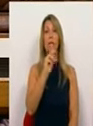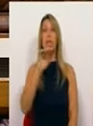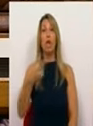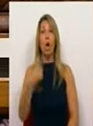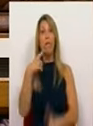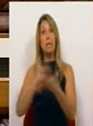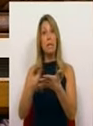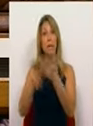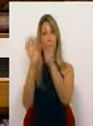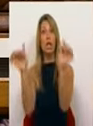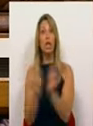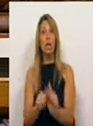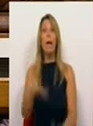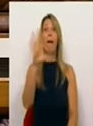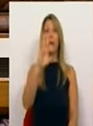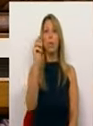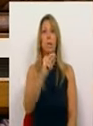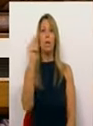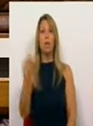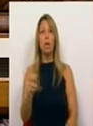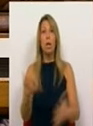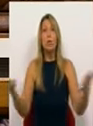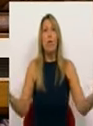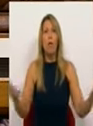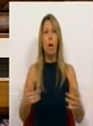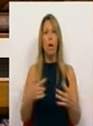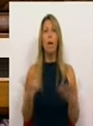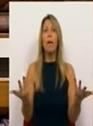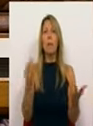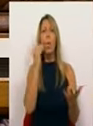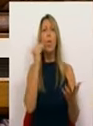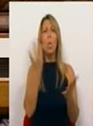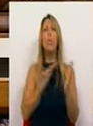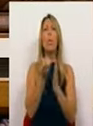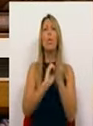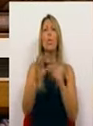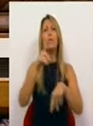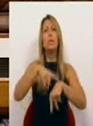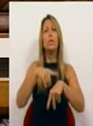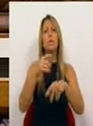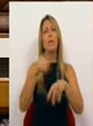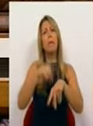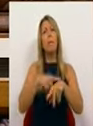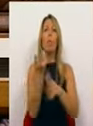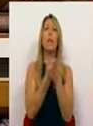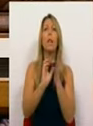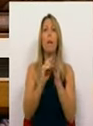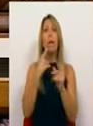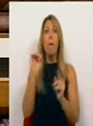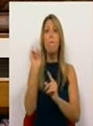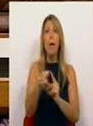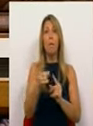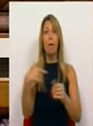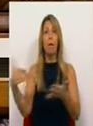ora a que é feito o despacho de meios. O que se lê a seguir no relatório é um conjunto de críticas sobre a